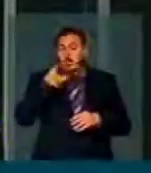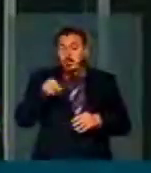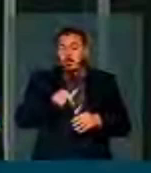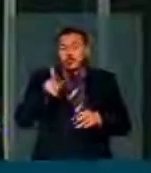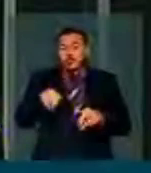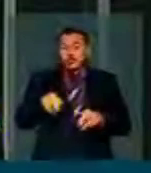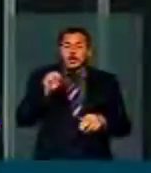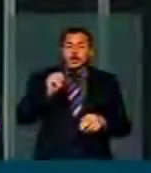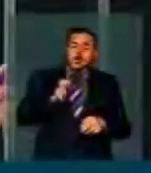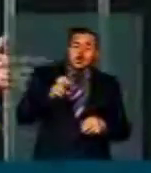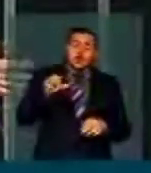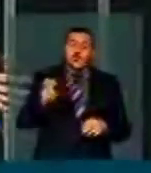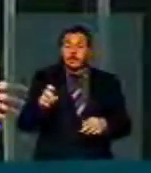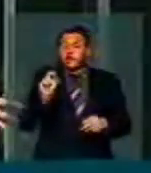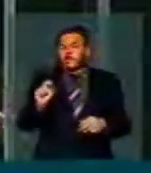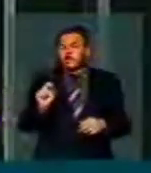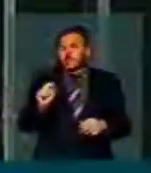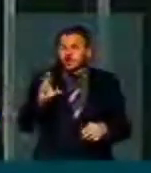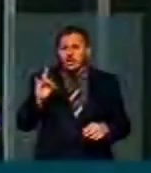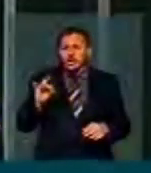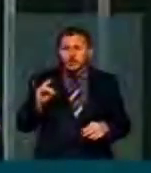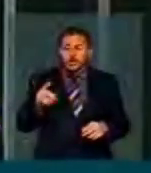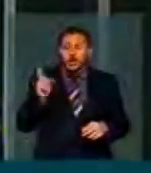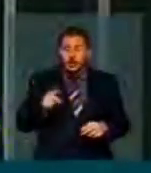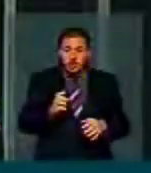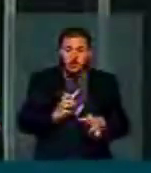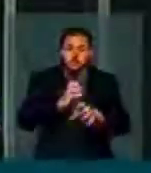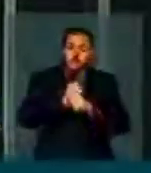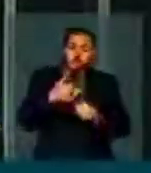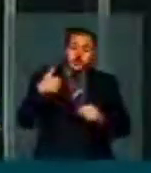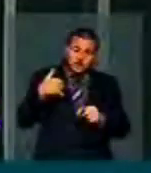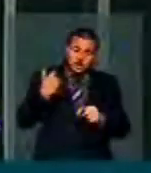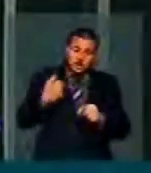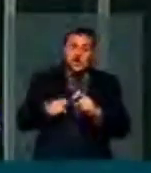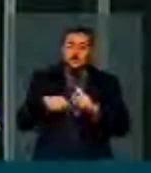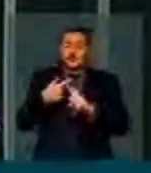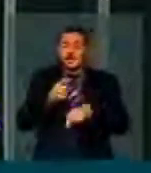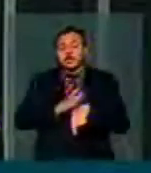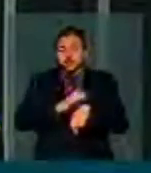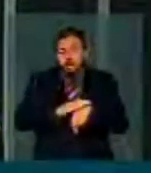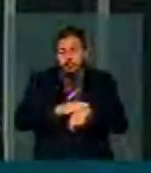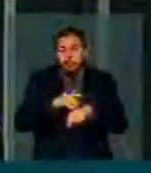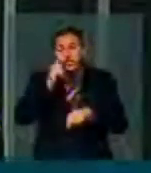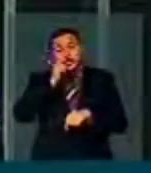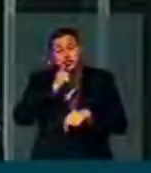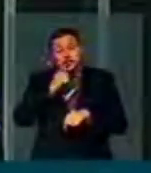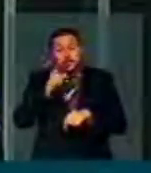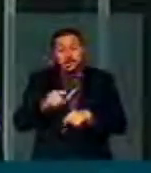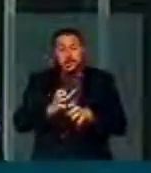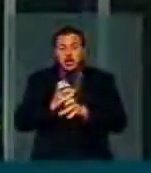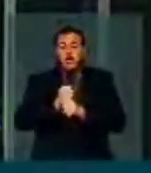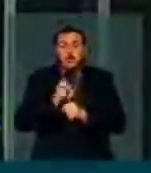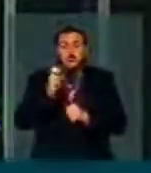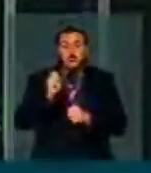-95. O que é essa fórmula? Quando a soma da idade, mais o tempo de contribuição da mulher, deram 85,